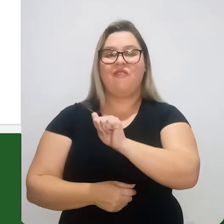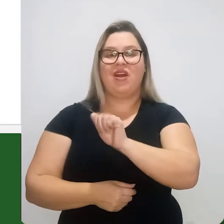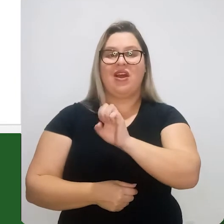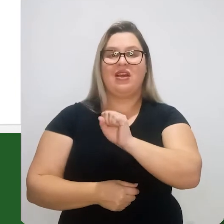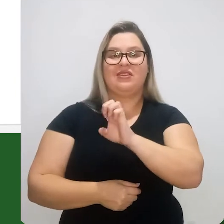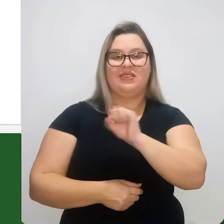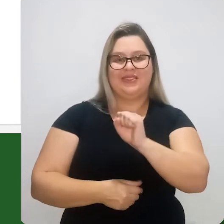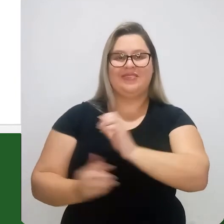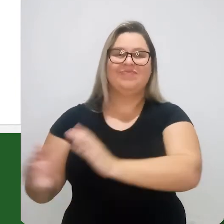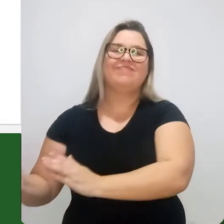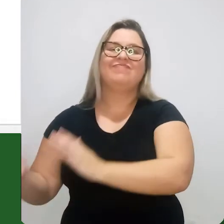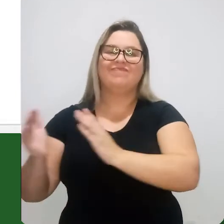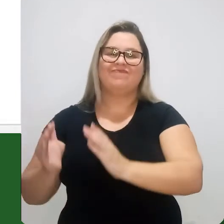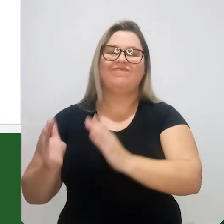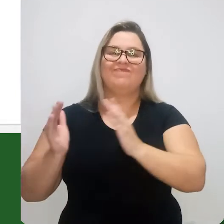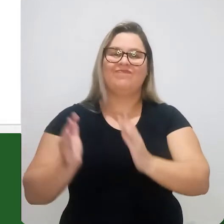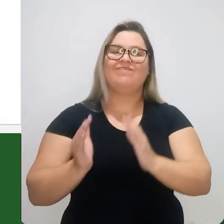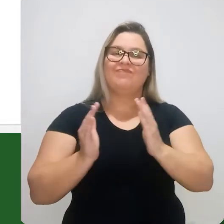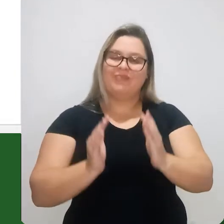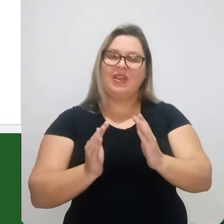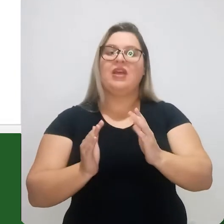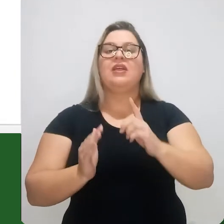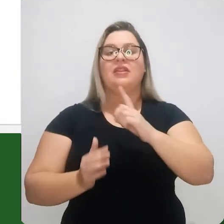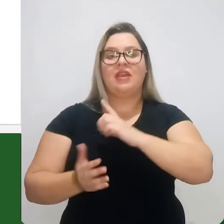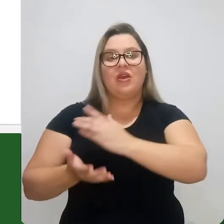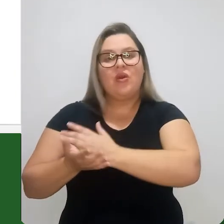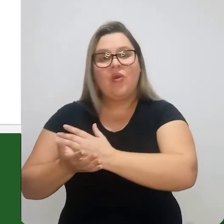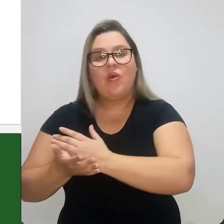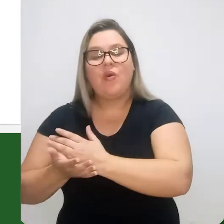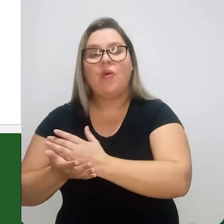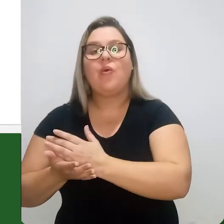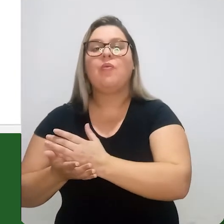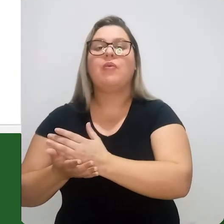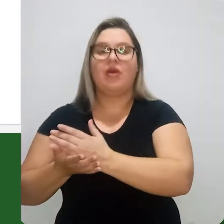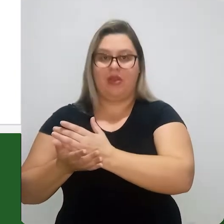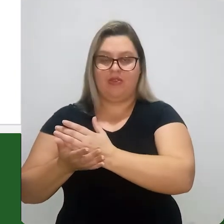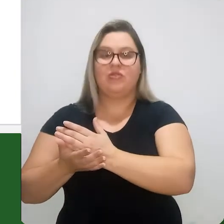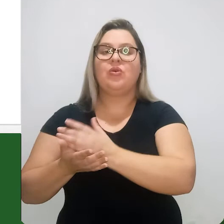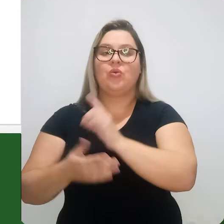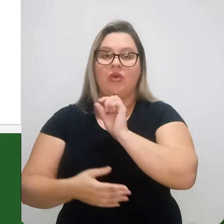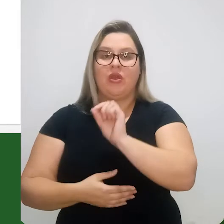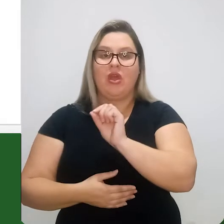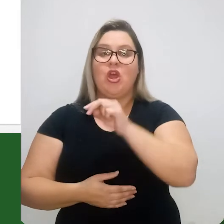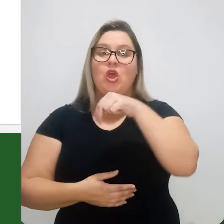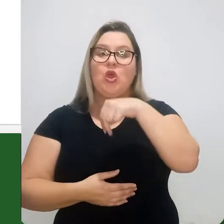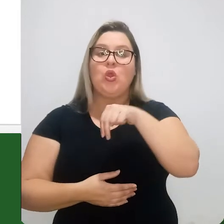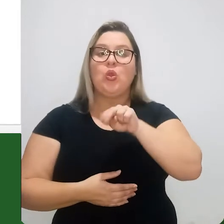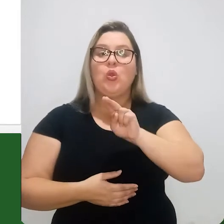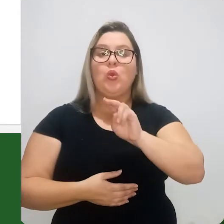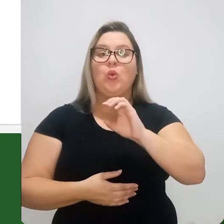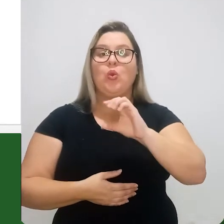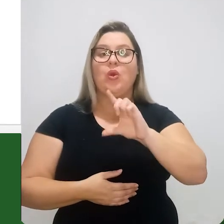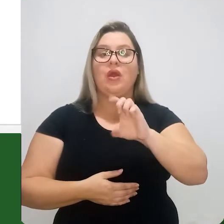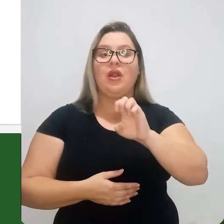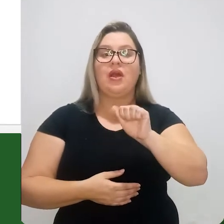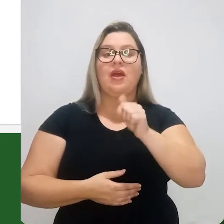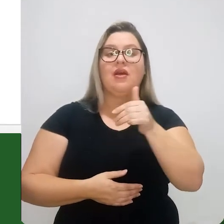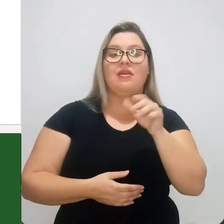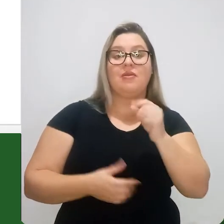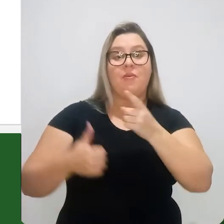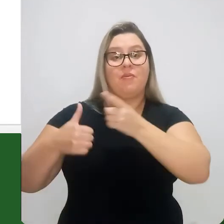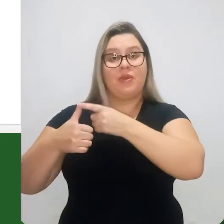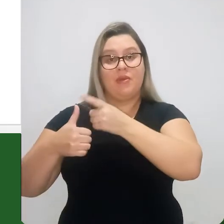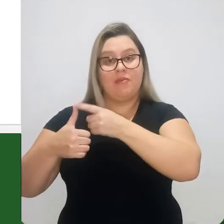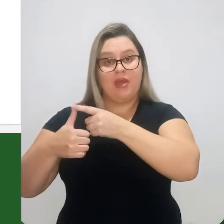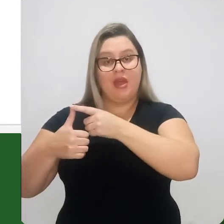de transformação de fases. A fase sempre inicia com a nucleação e depois nós temos o crescimento. Então nucleia